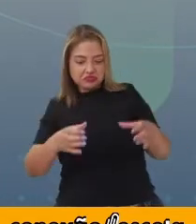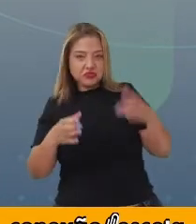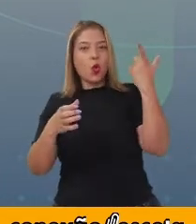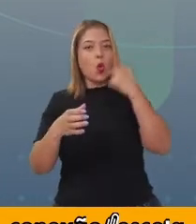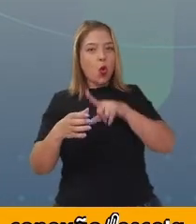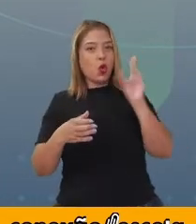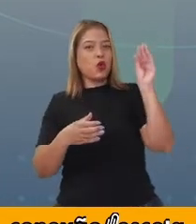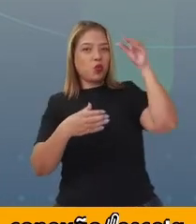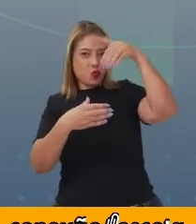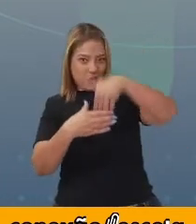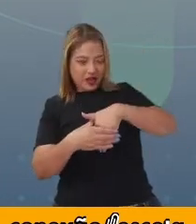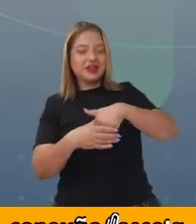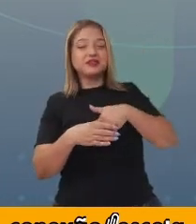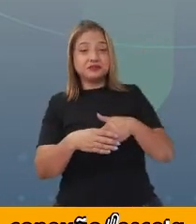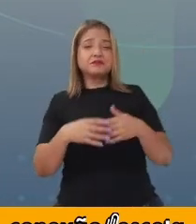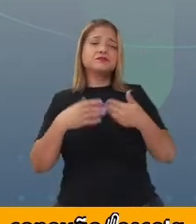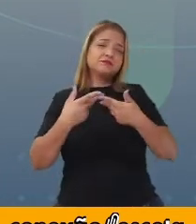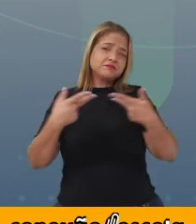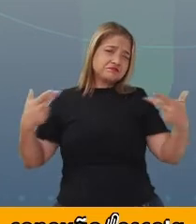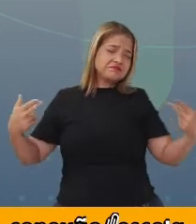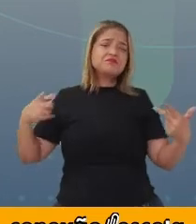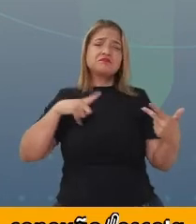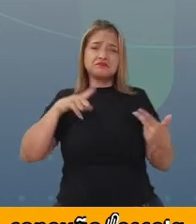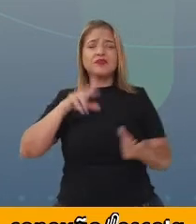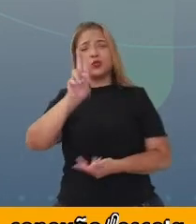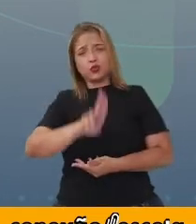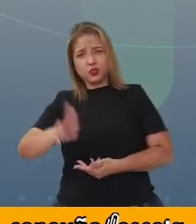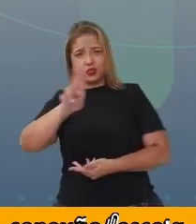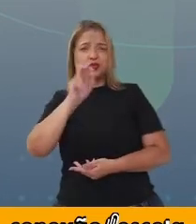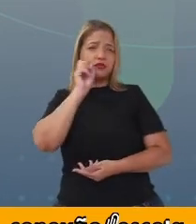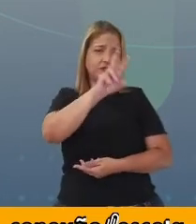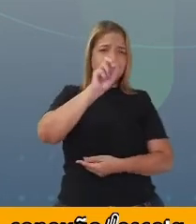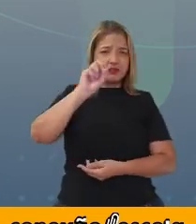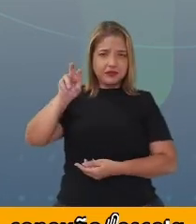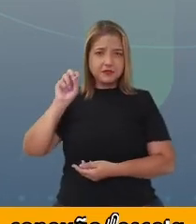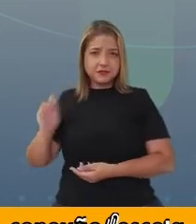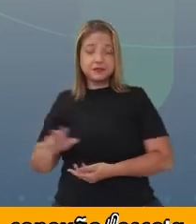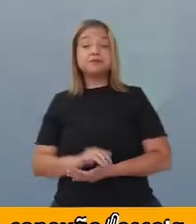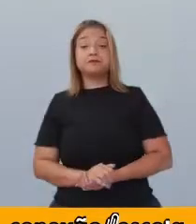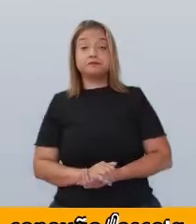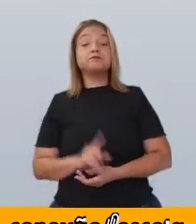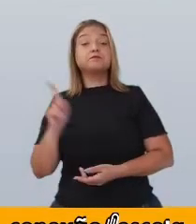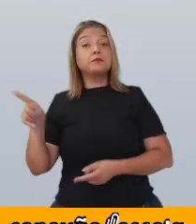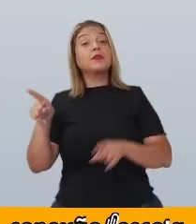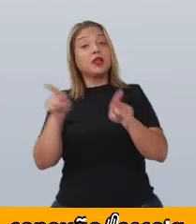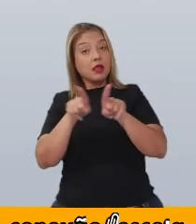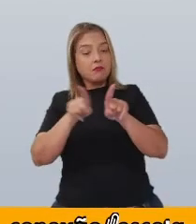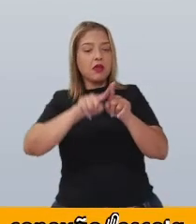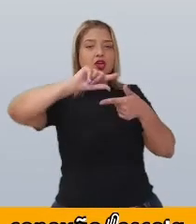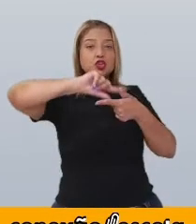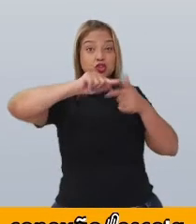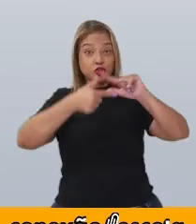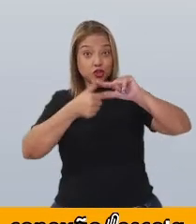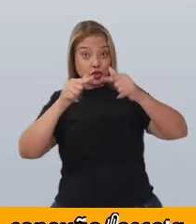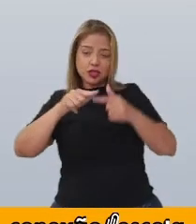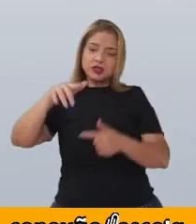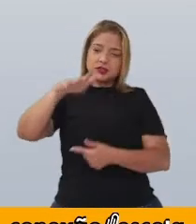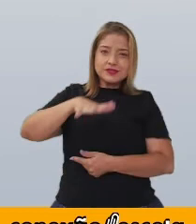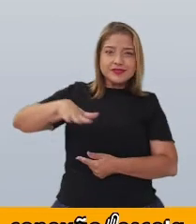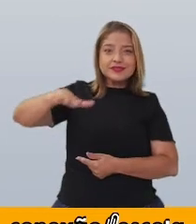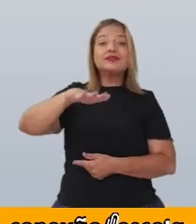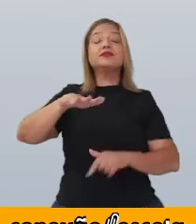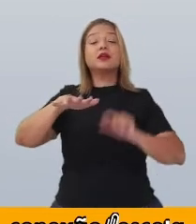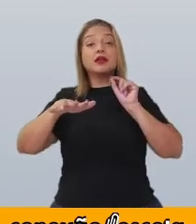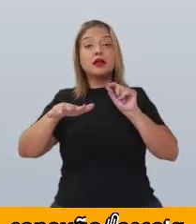Também o cilindro é muito utilizado. O cilindro é um sólido geométrico classificado como